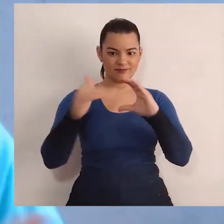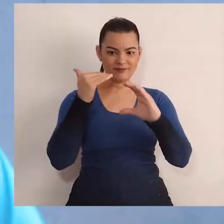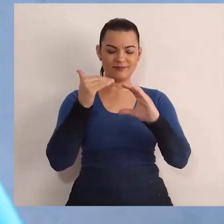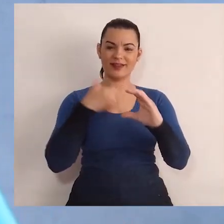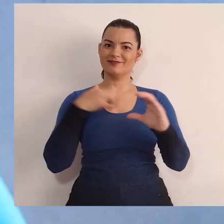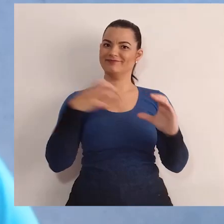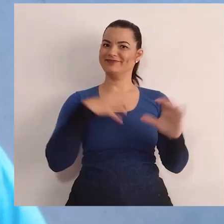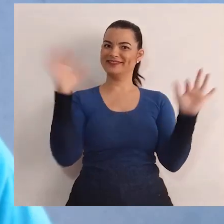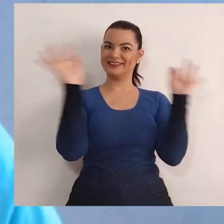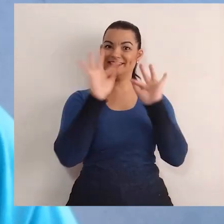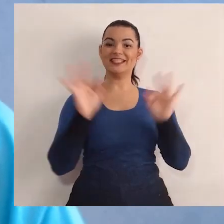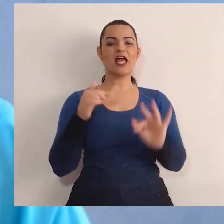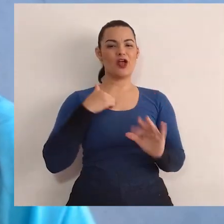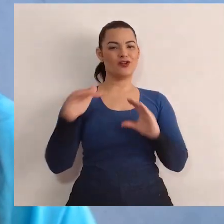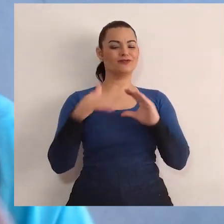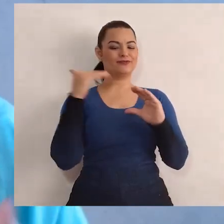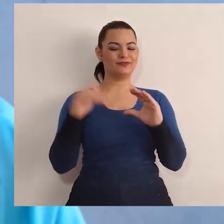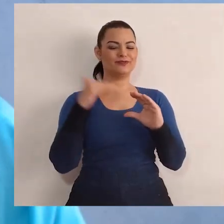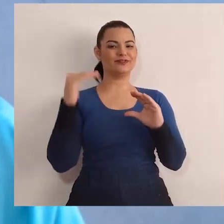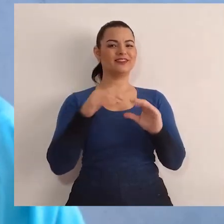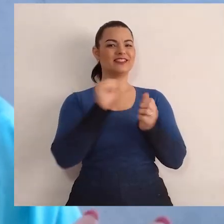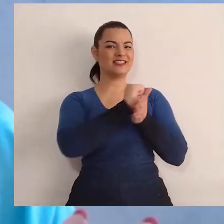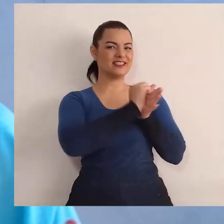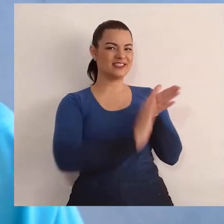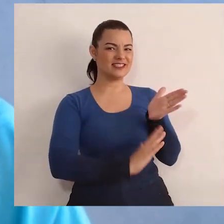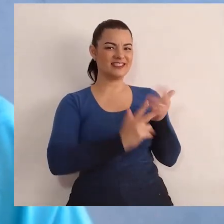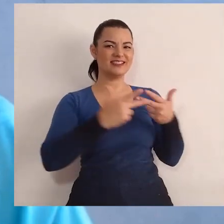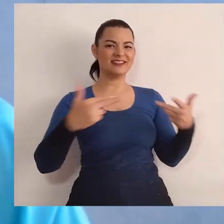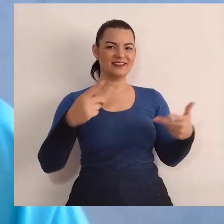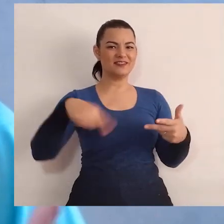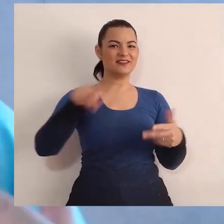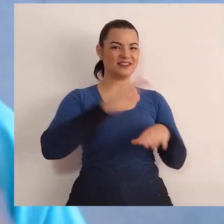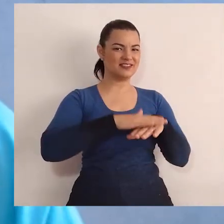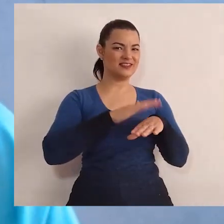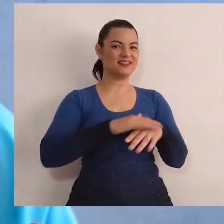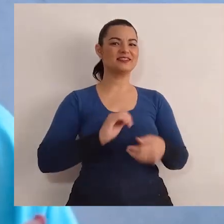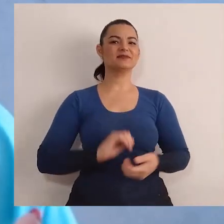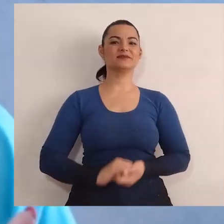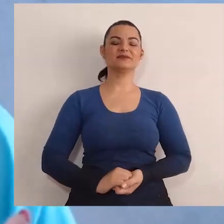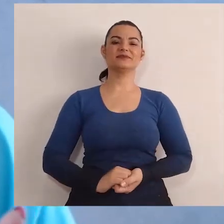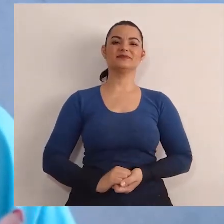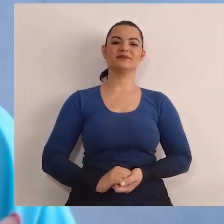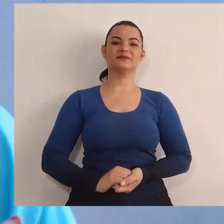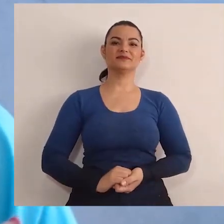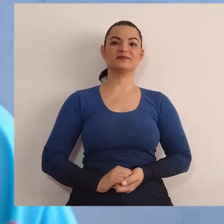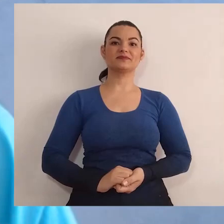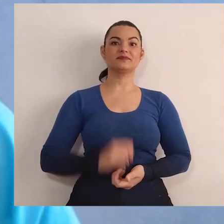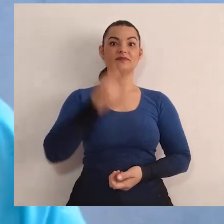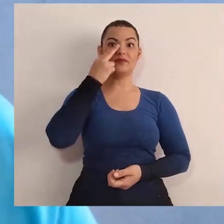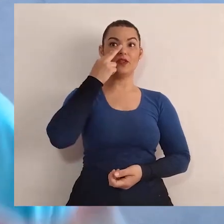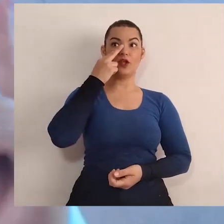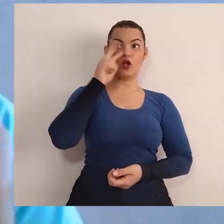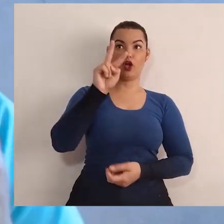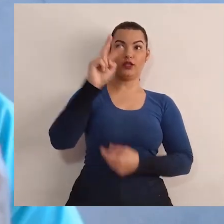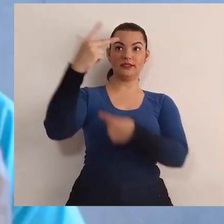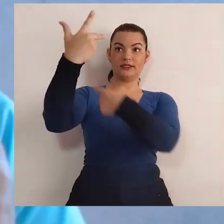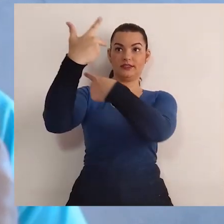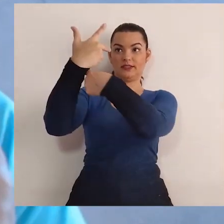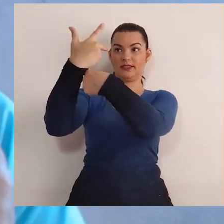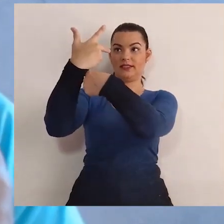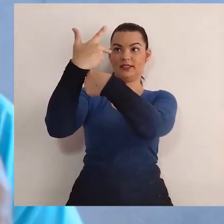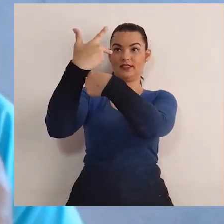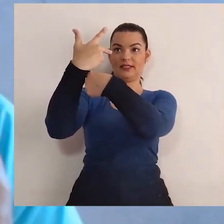comigo isso, vou ficar bem feliz, tá bom? Eu ainda estou recebendo as atividades e as propostas de vocês. Então,